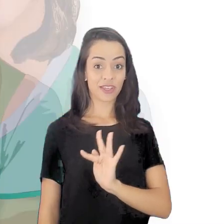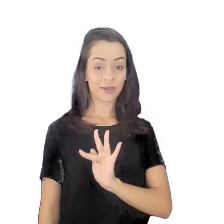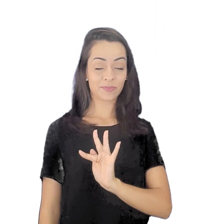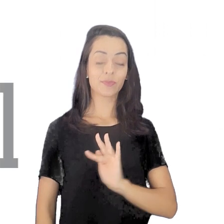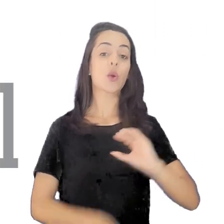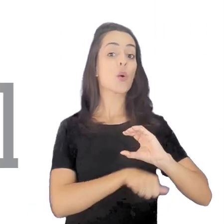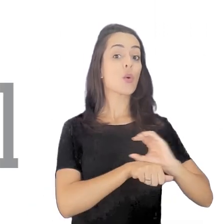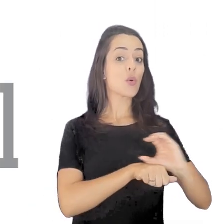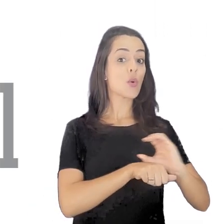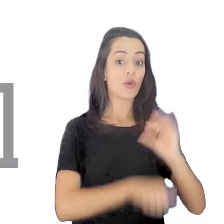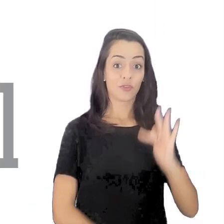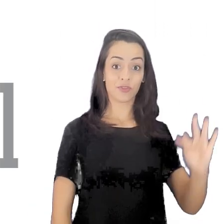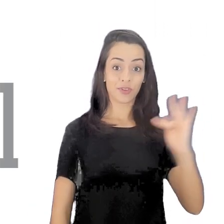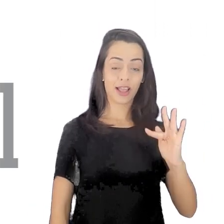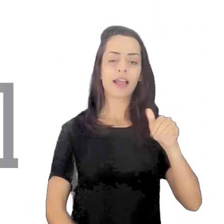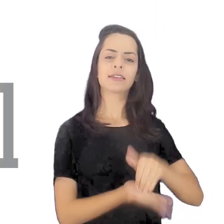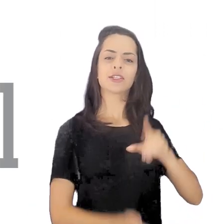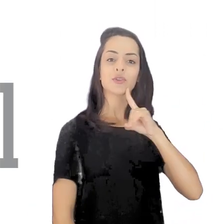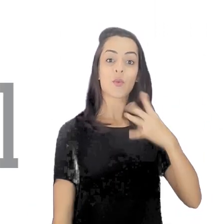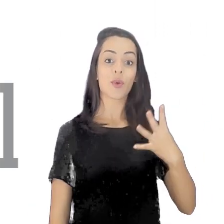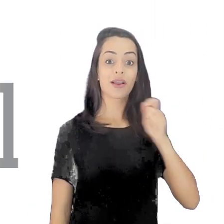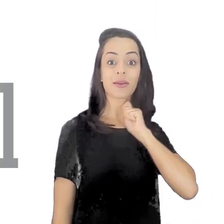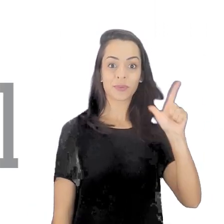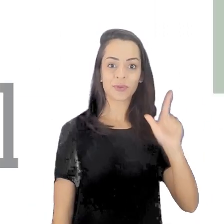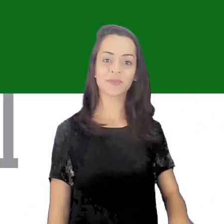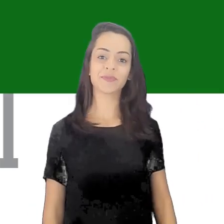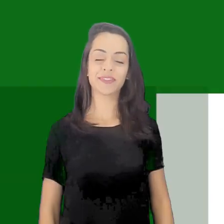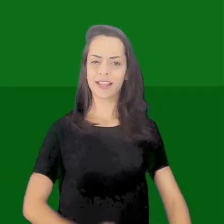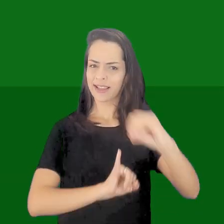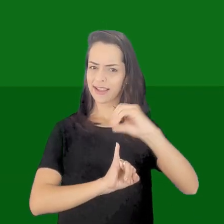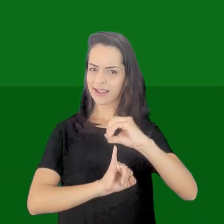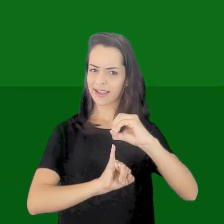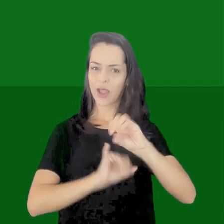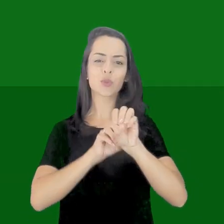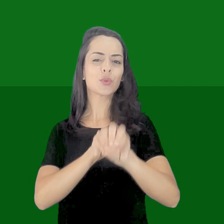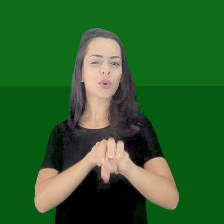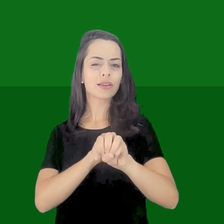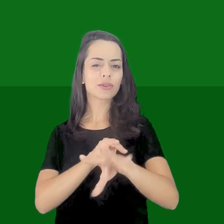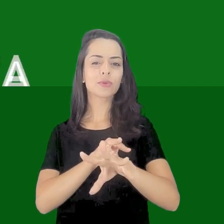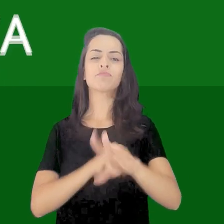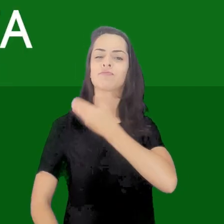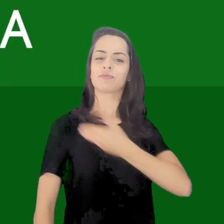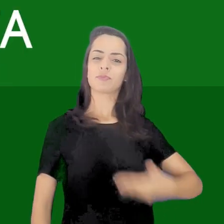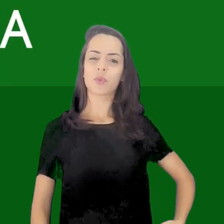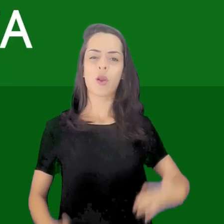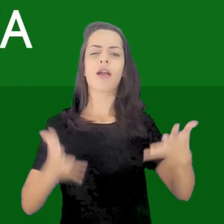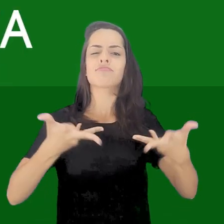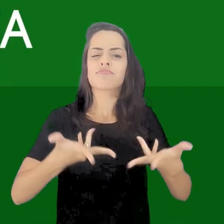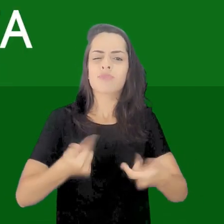fevereiro. E cursos superiores até o dia 4 de abril. E FNMG, educação pública,